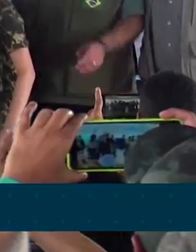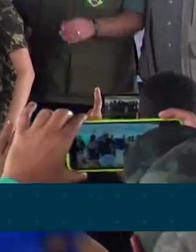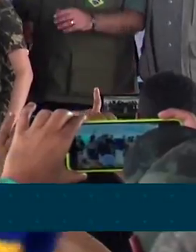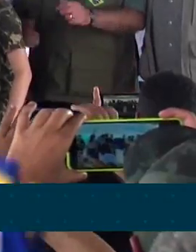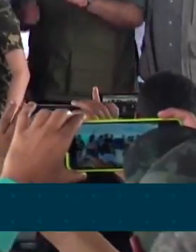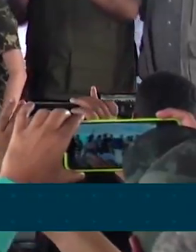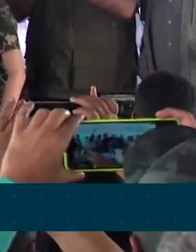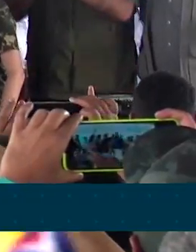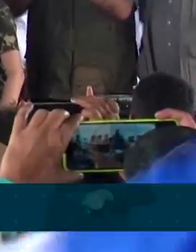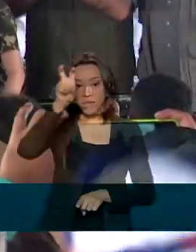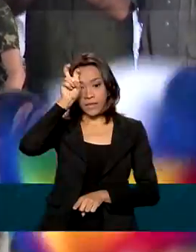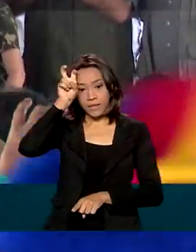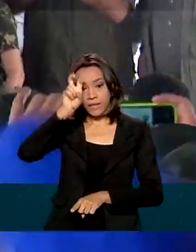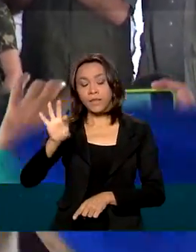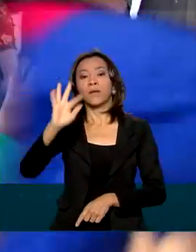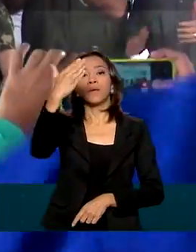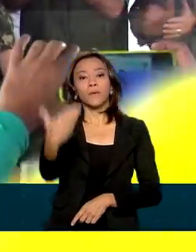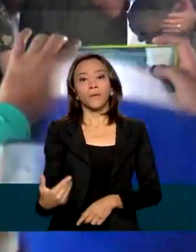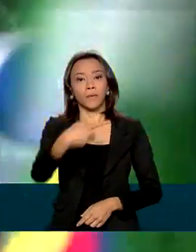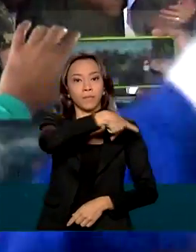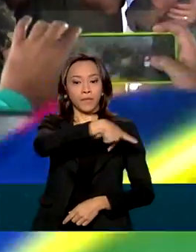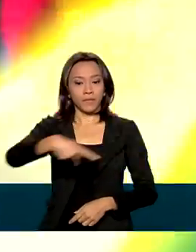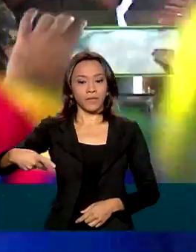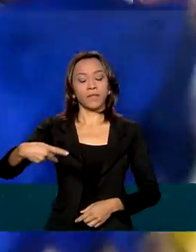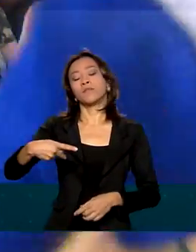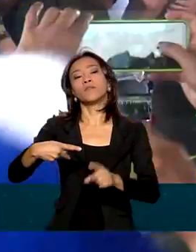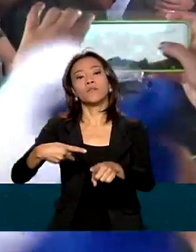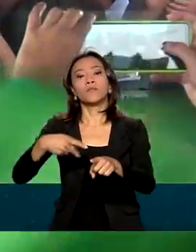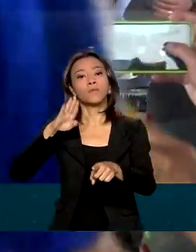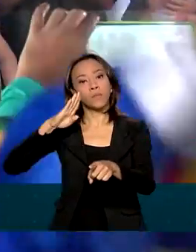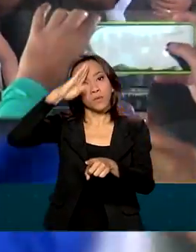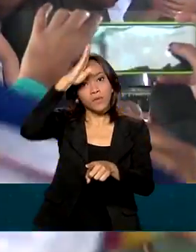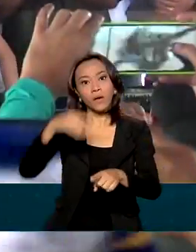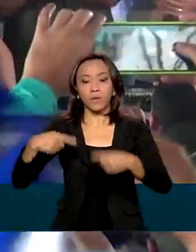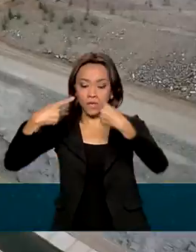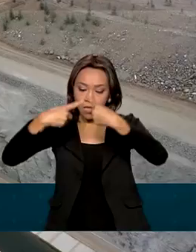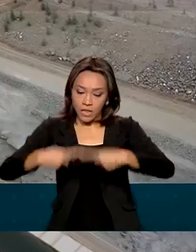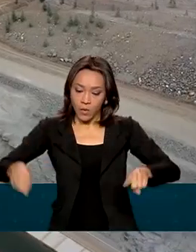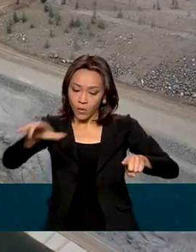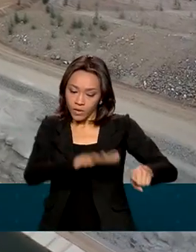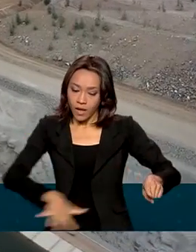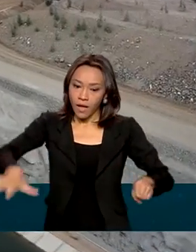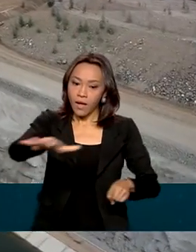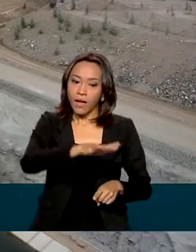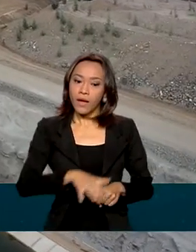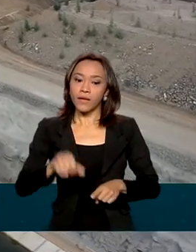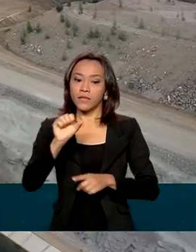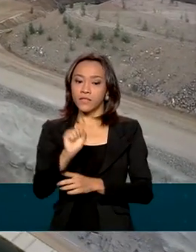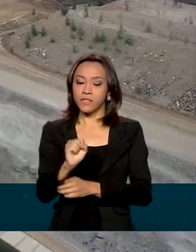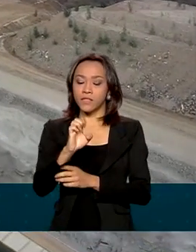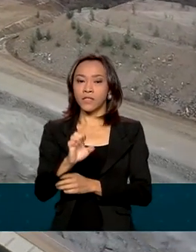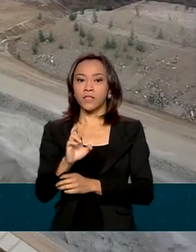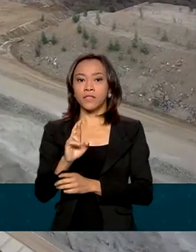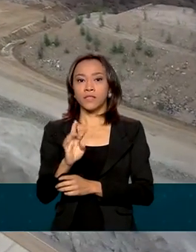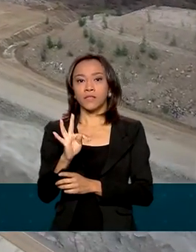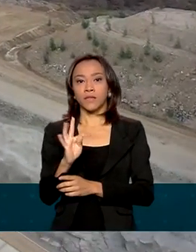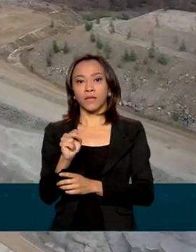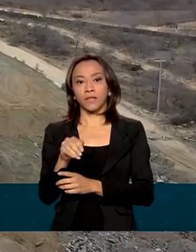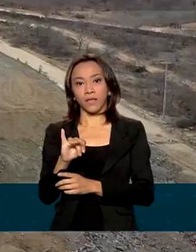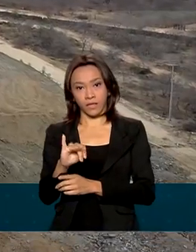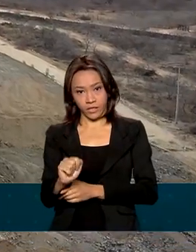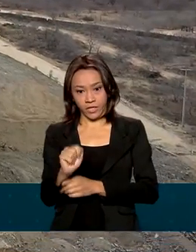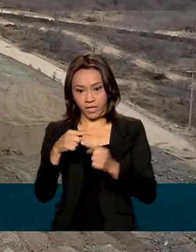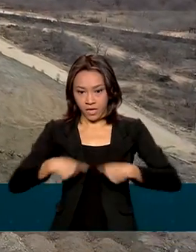-feira, o presidente Jair Bolsonaro inaugurou a captação definitiva do ramal de Sertânia, na barragem de Campos, que abastecerá